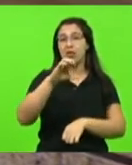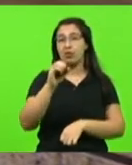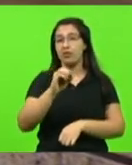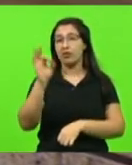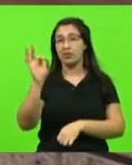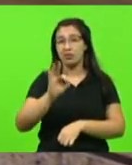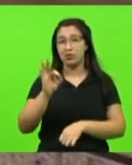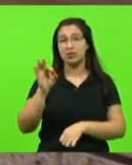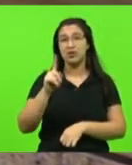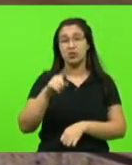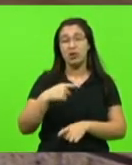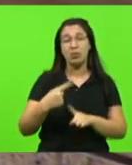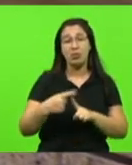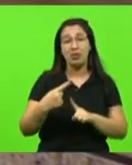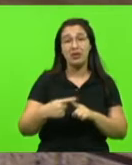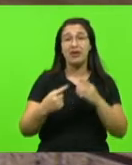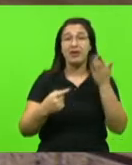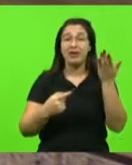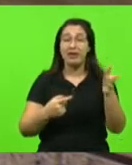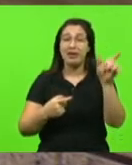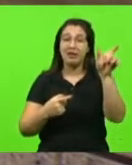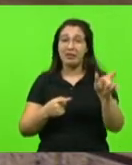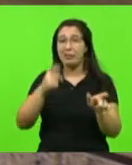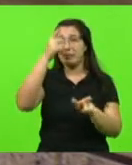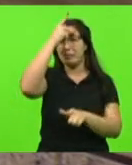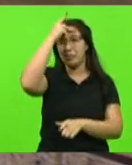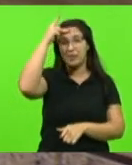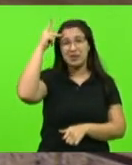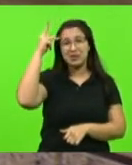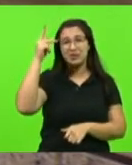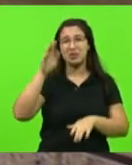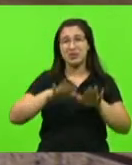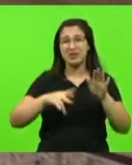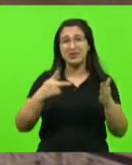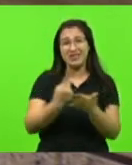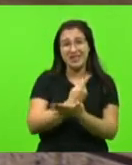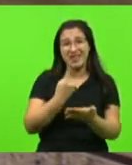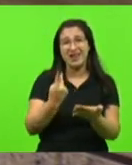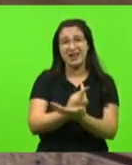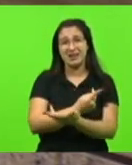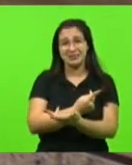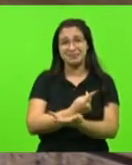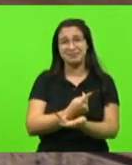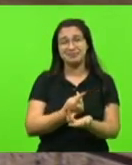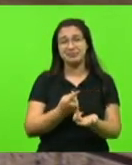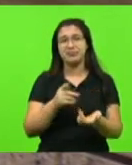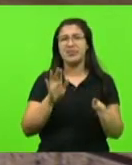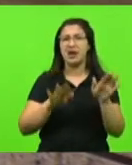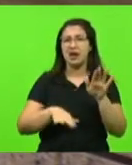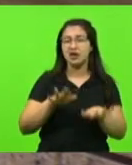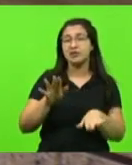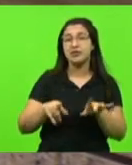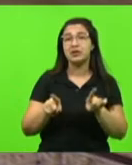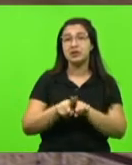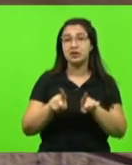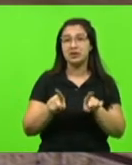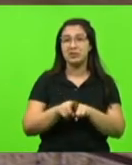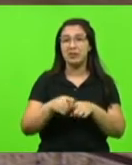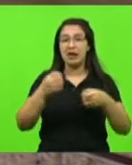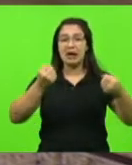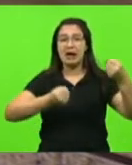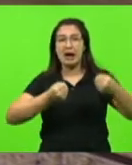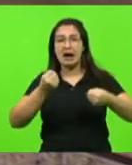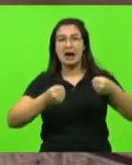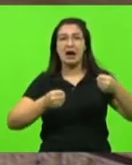que realmente é por imprudência. E aí entra também a questão da imprudência, quando não é a falha humana, é a falha mecânica por falta